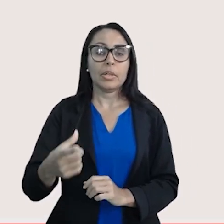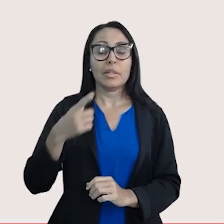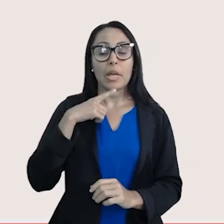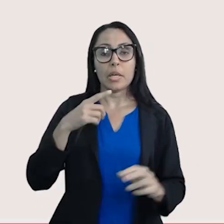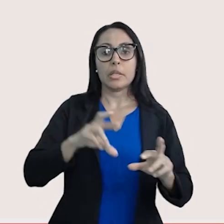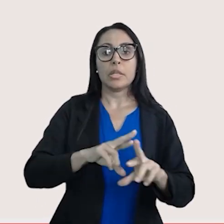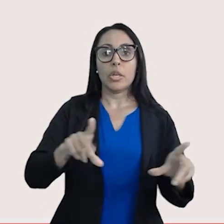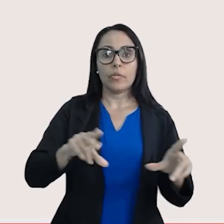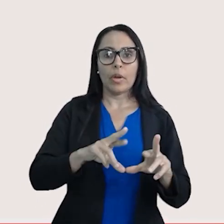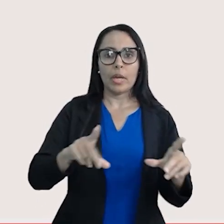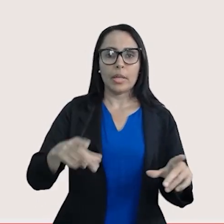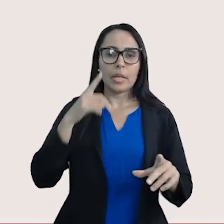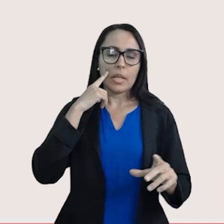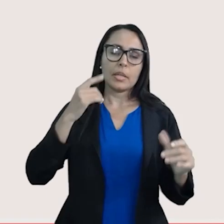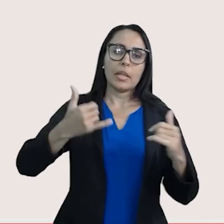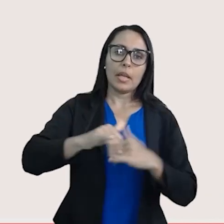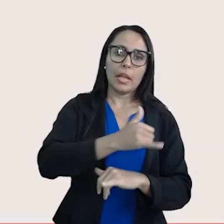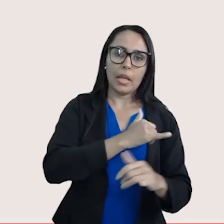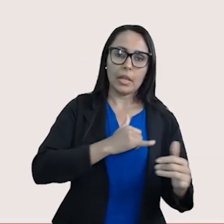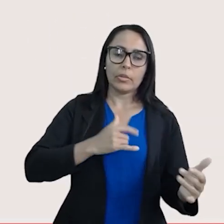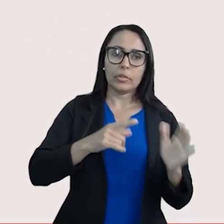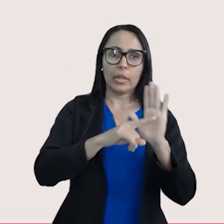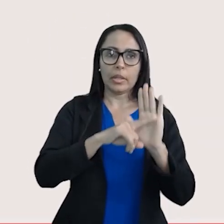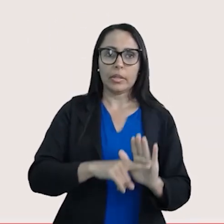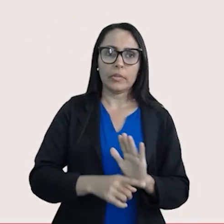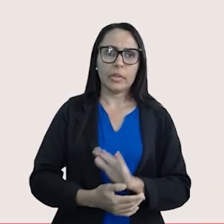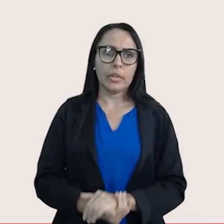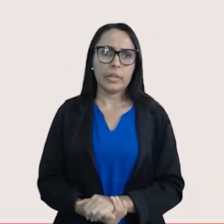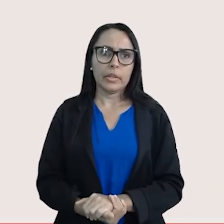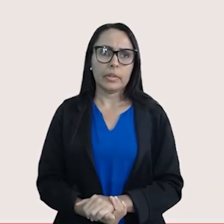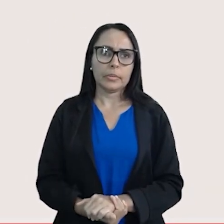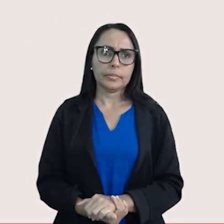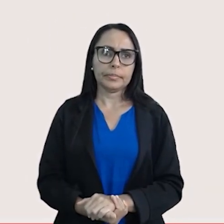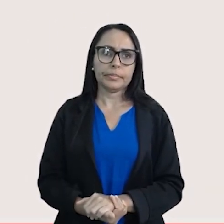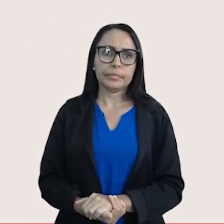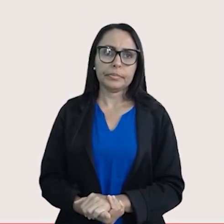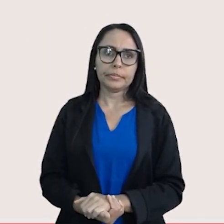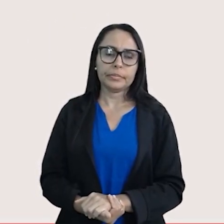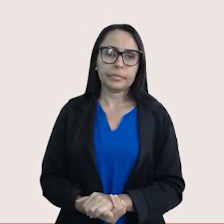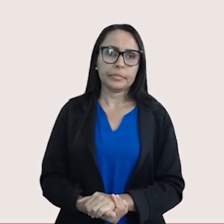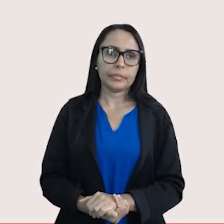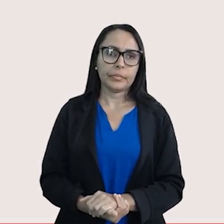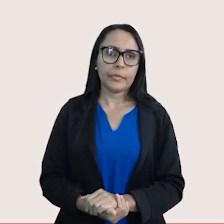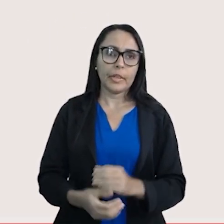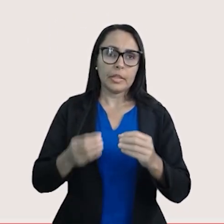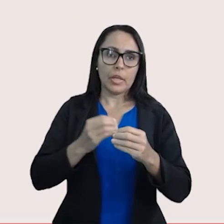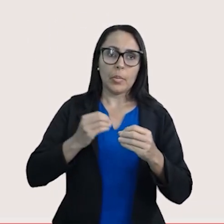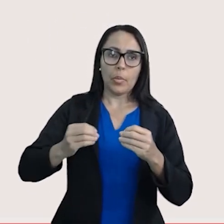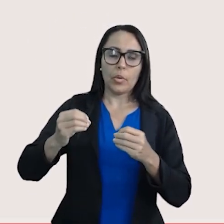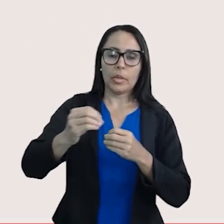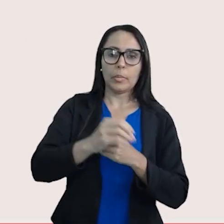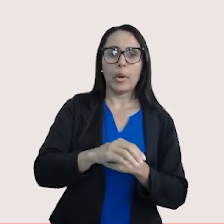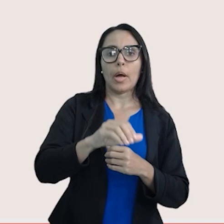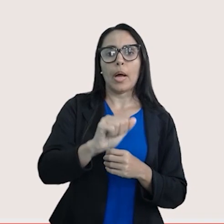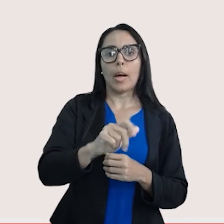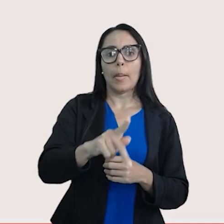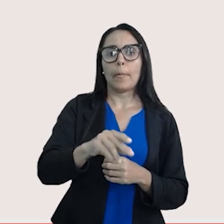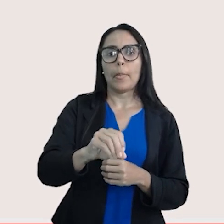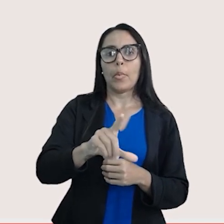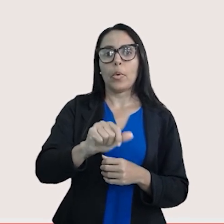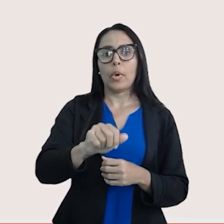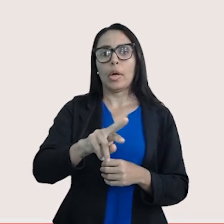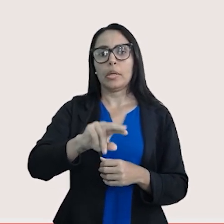diferença de eletronegatividade. Já as moléculas apolares,